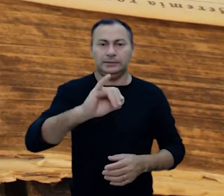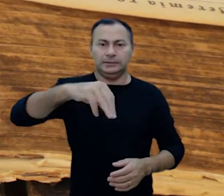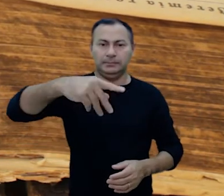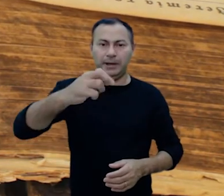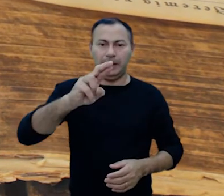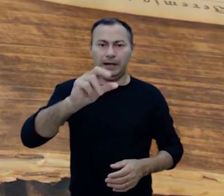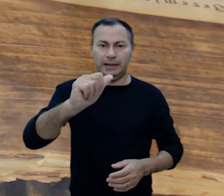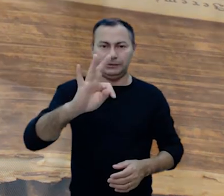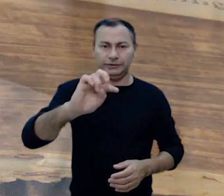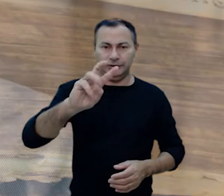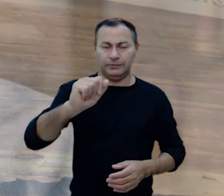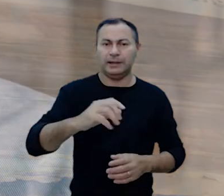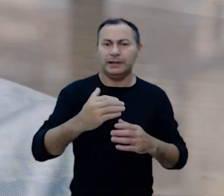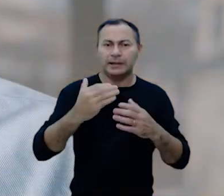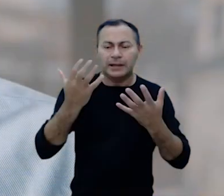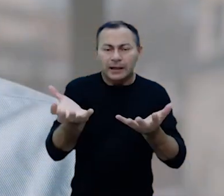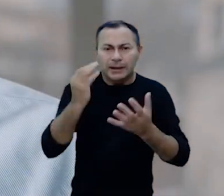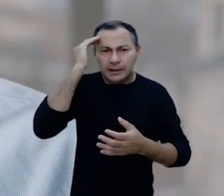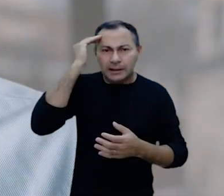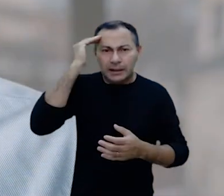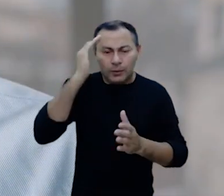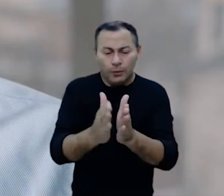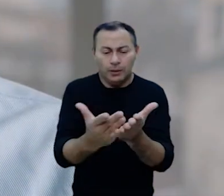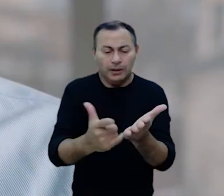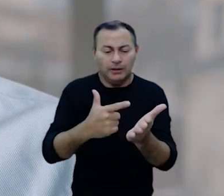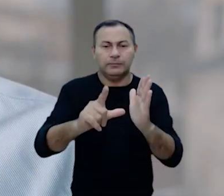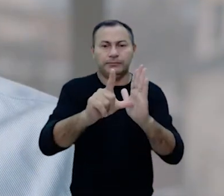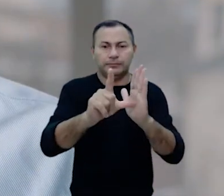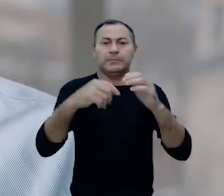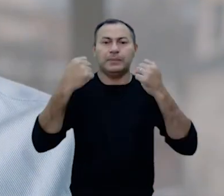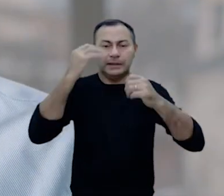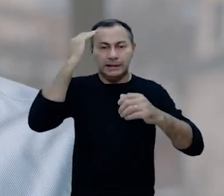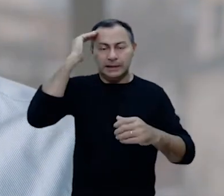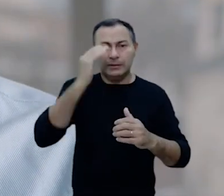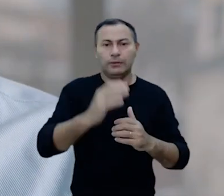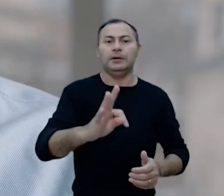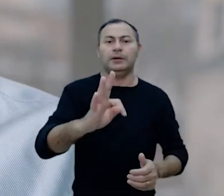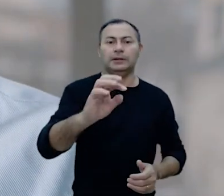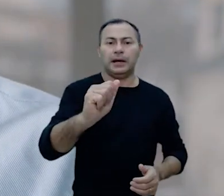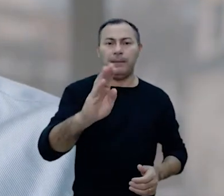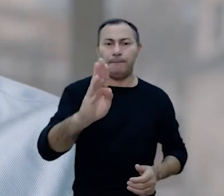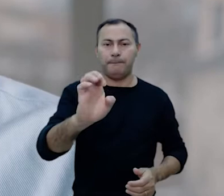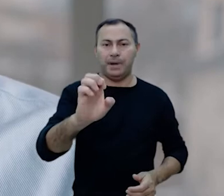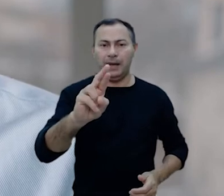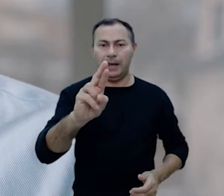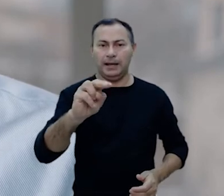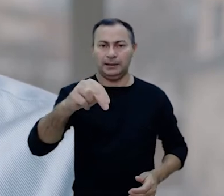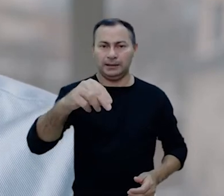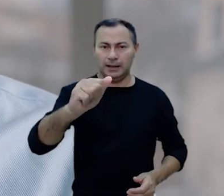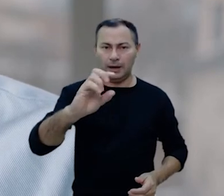imperativa. Se esperamos entender Levítico, então temos que entender o tabernáculo, temos que entender essa